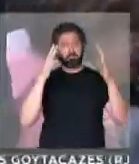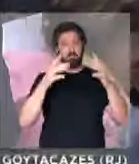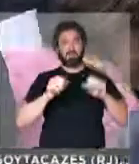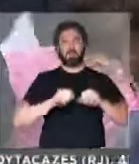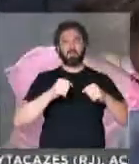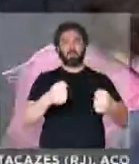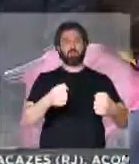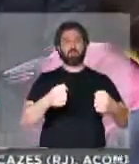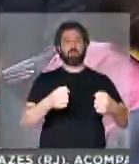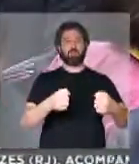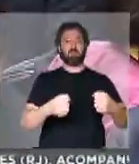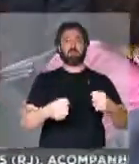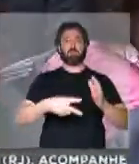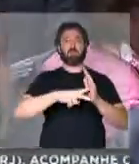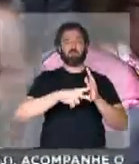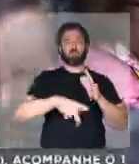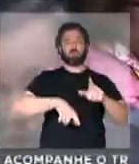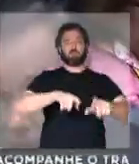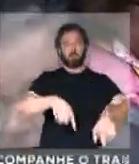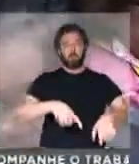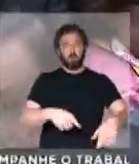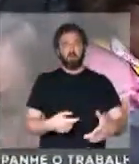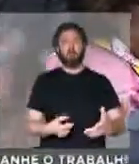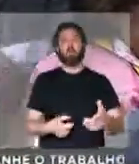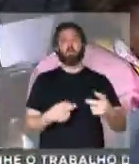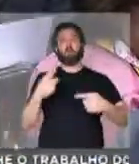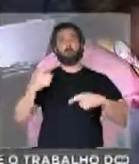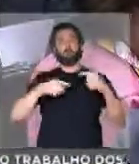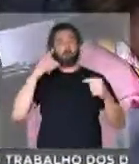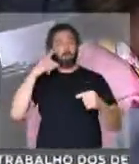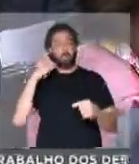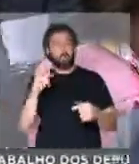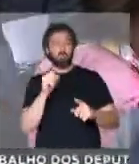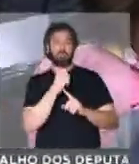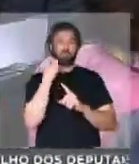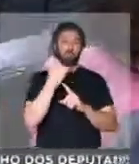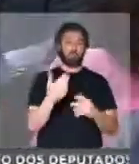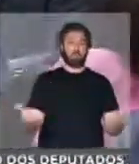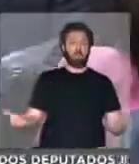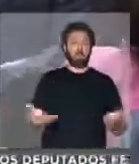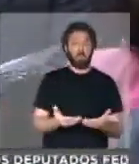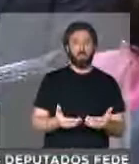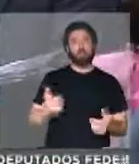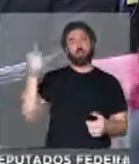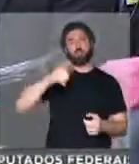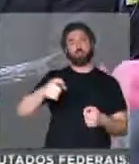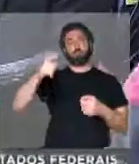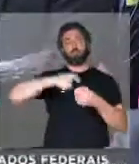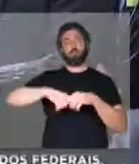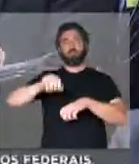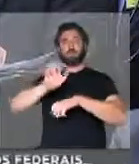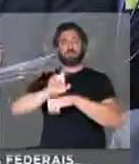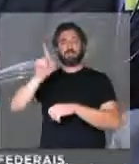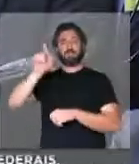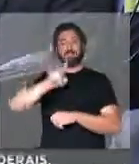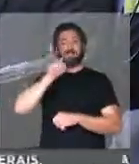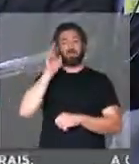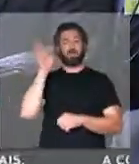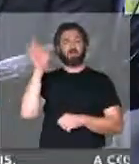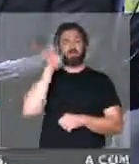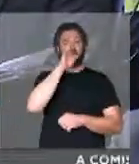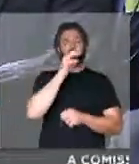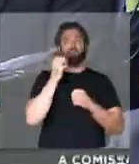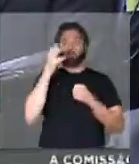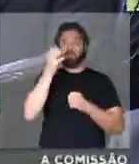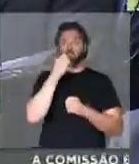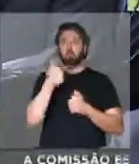defesa intransigente do sindicalismo rural, das políticas sociais e que agora voltam aos seus estados, que possam fazer uma